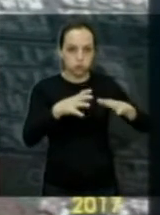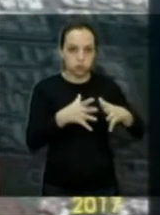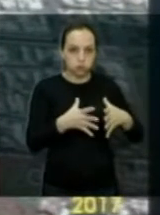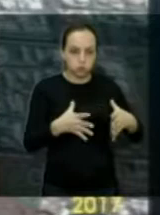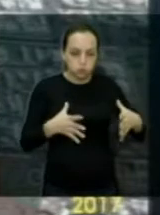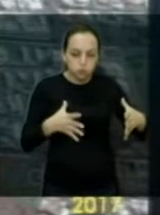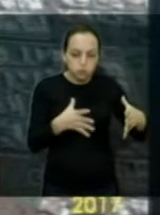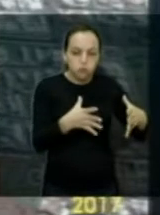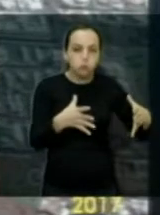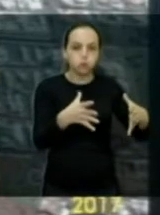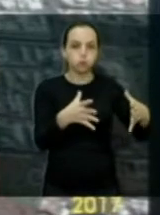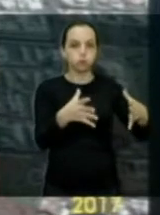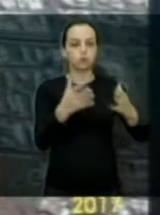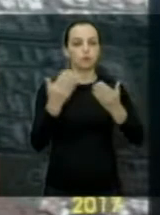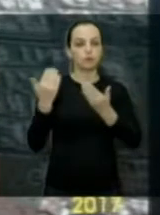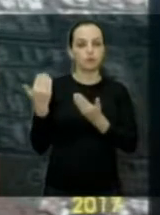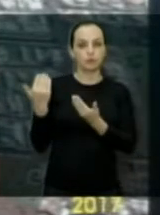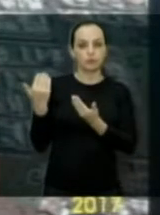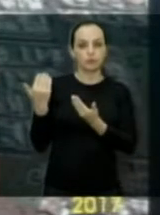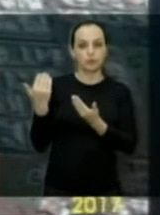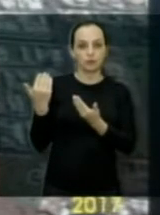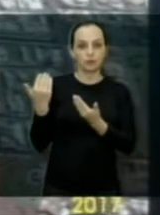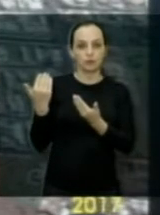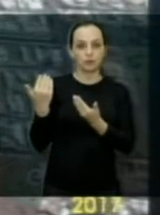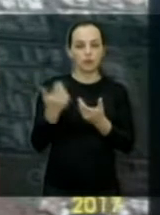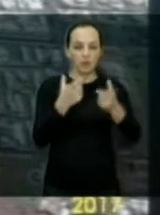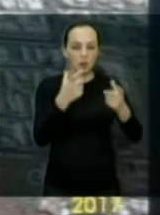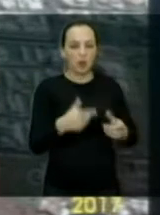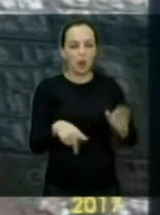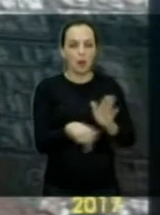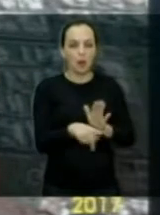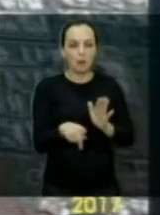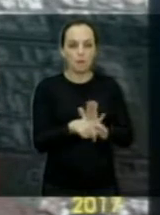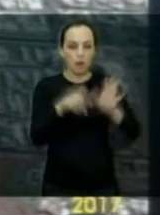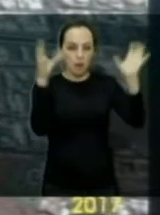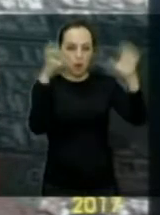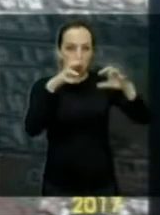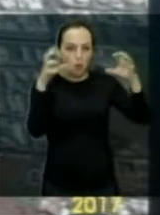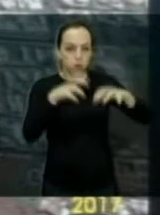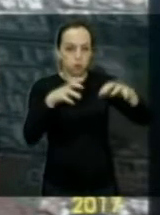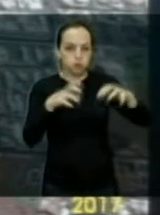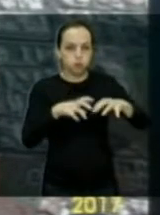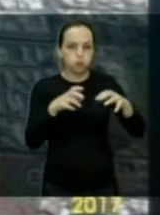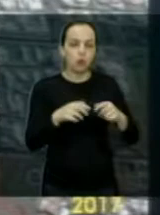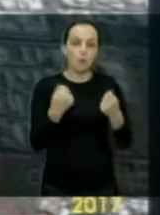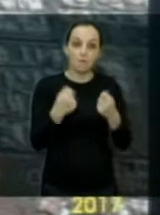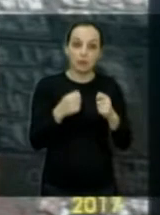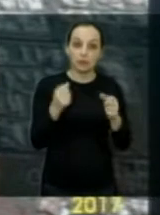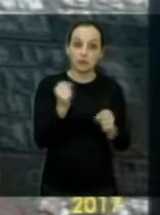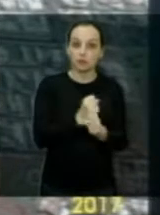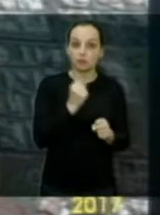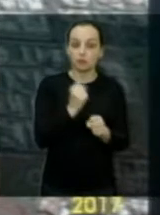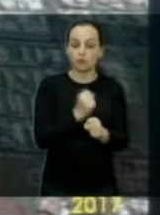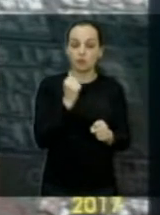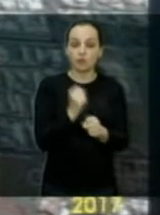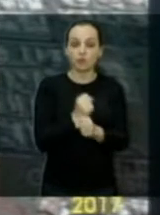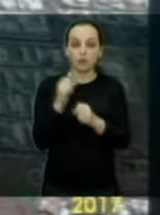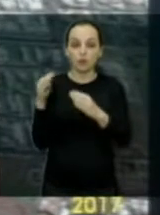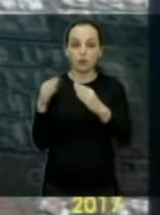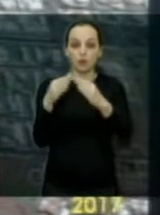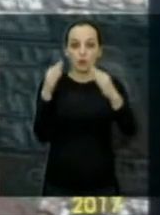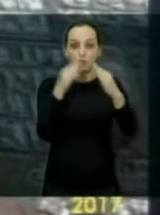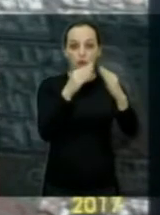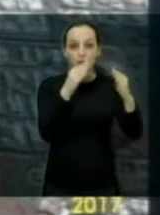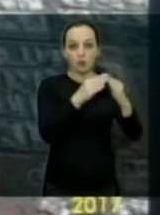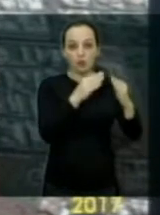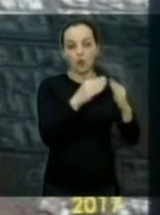Aí estão, então, as bacias de contenção, que obrigatoriamente o município exige que se construísse. Loteamentos aí, no caso, loteamento